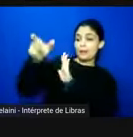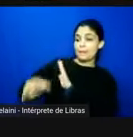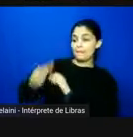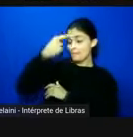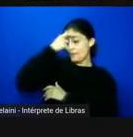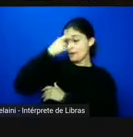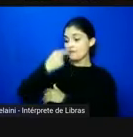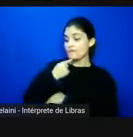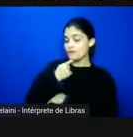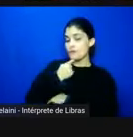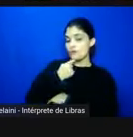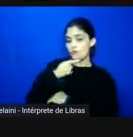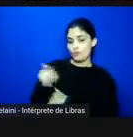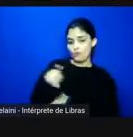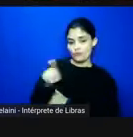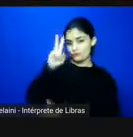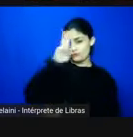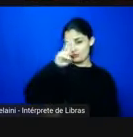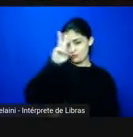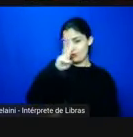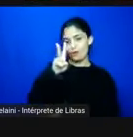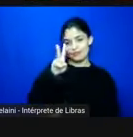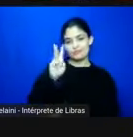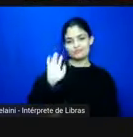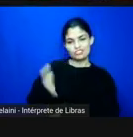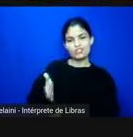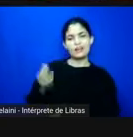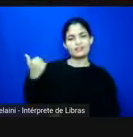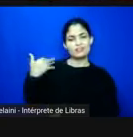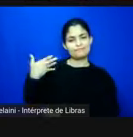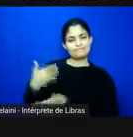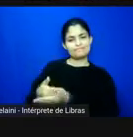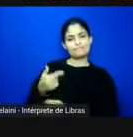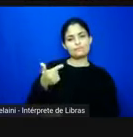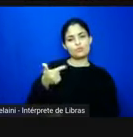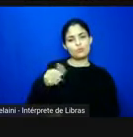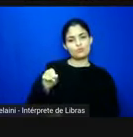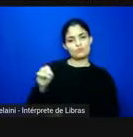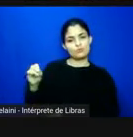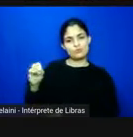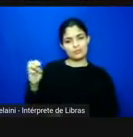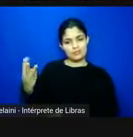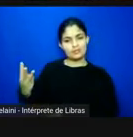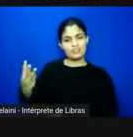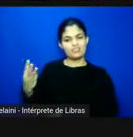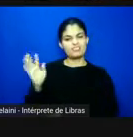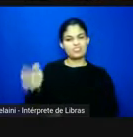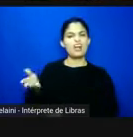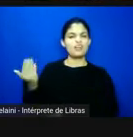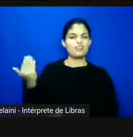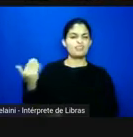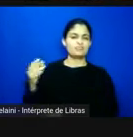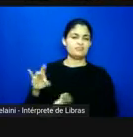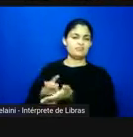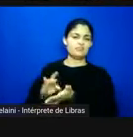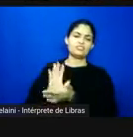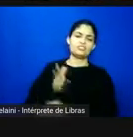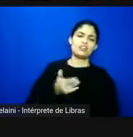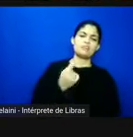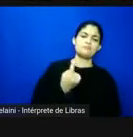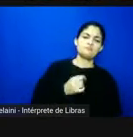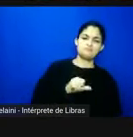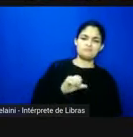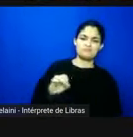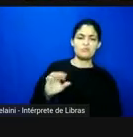história que está sendo demandado desde 2003 já estava sendo demandado antes já na década de 90 com a